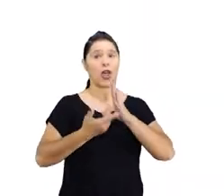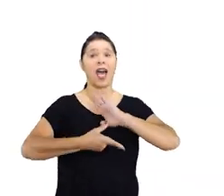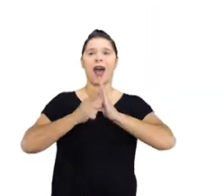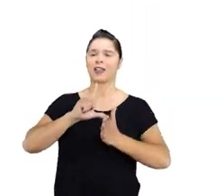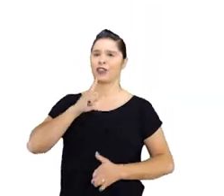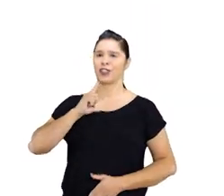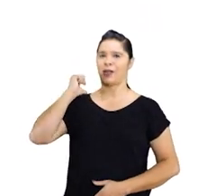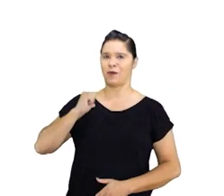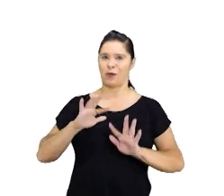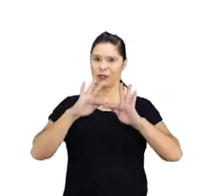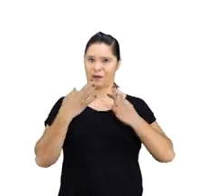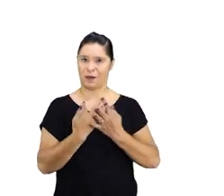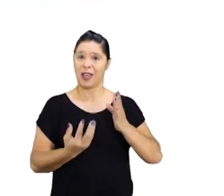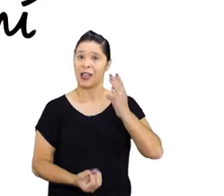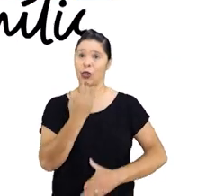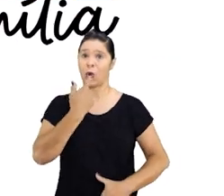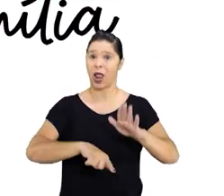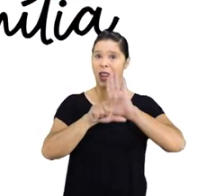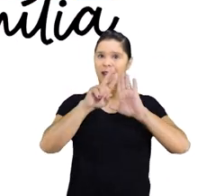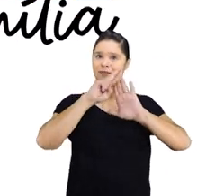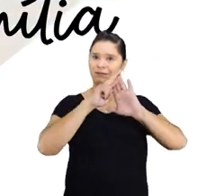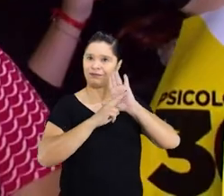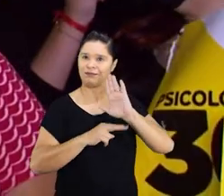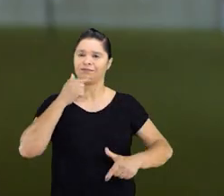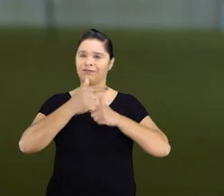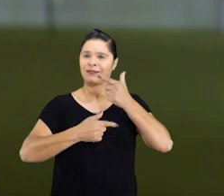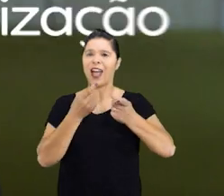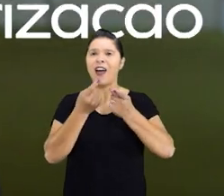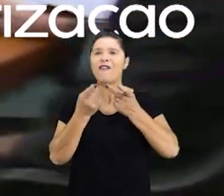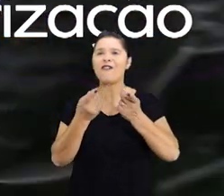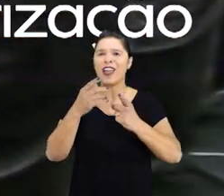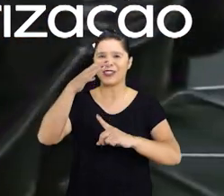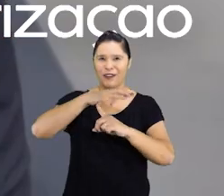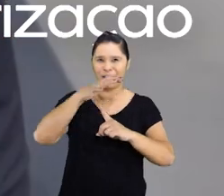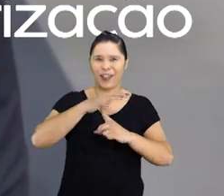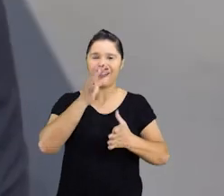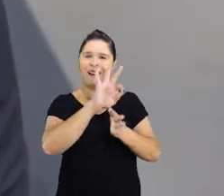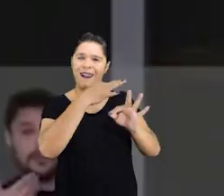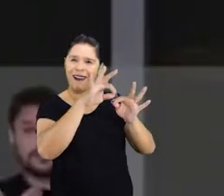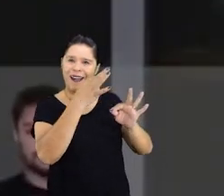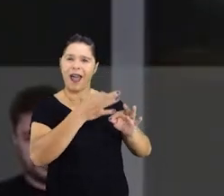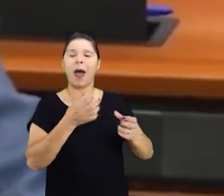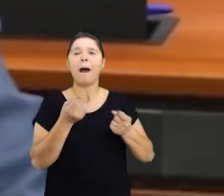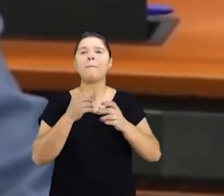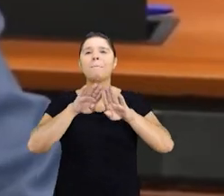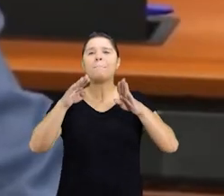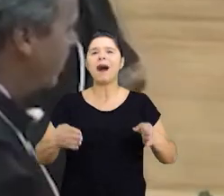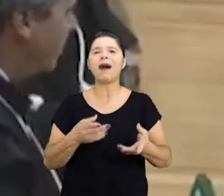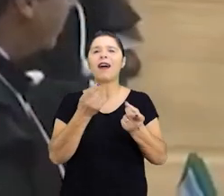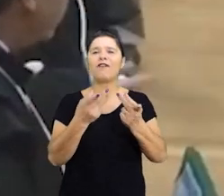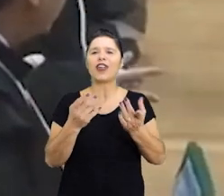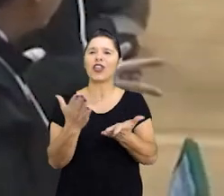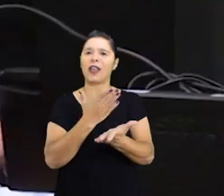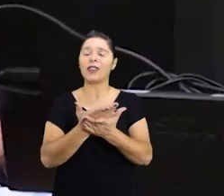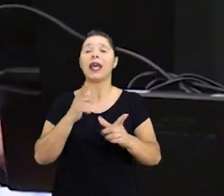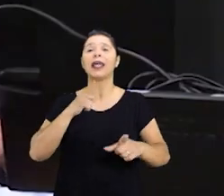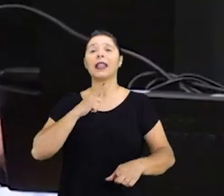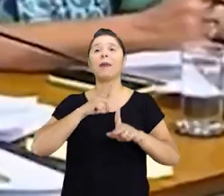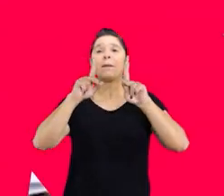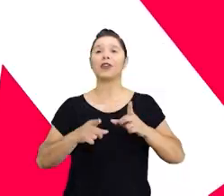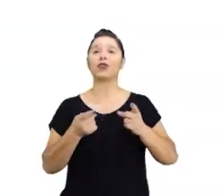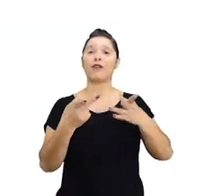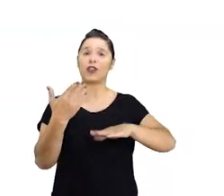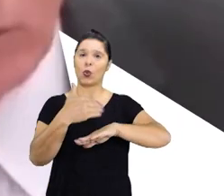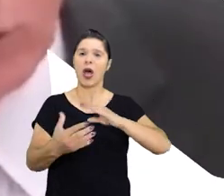Criou o Bolsa Escola antes mesmo de existir Bolsa Família. Criou a Lei de Regularização do Trabalho para Feiras de Artesanatos, Bancas de Revistas e